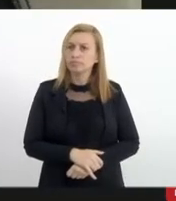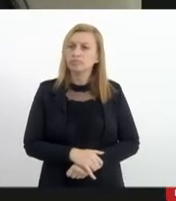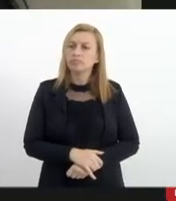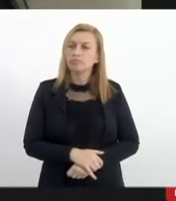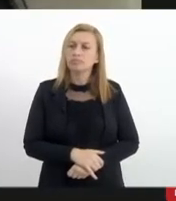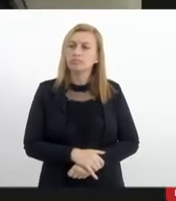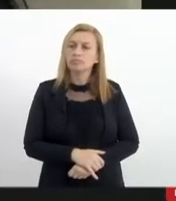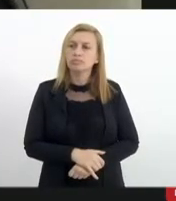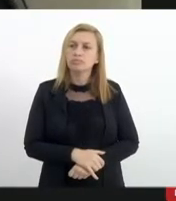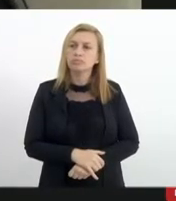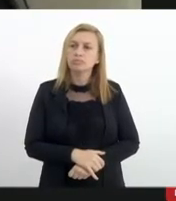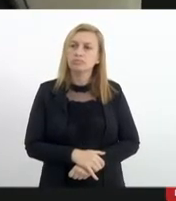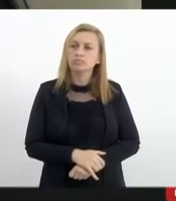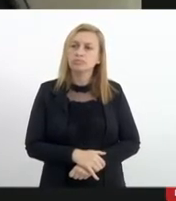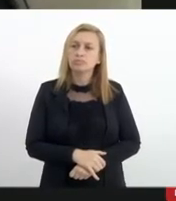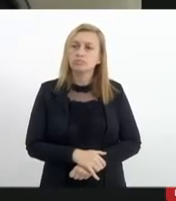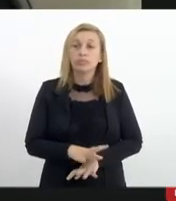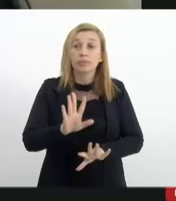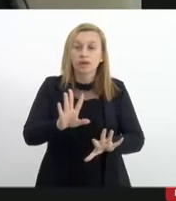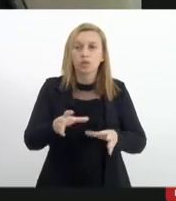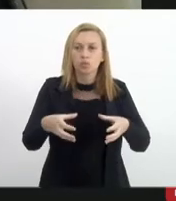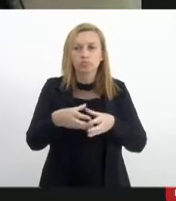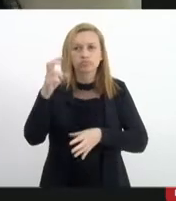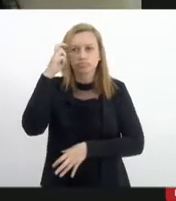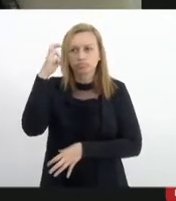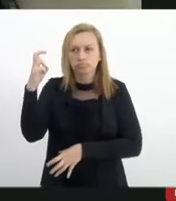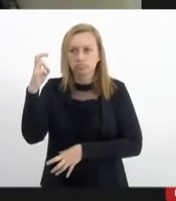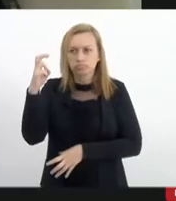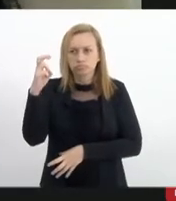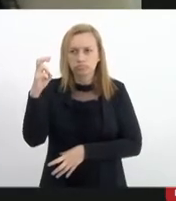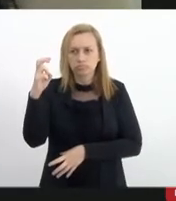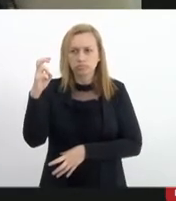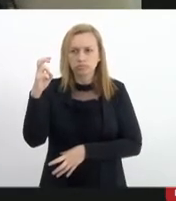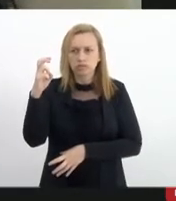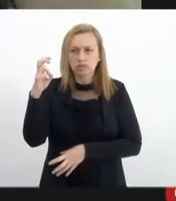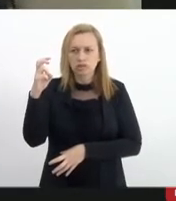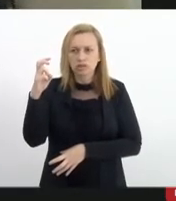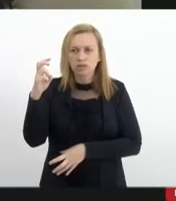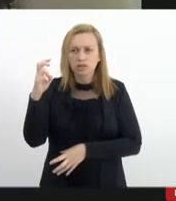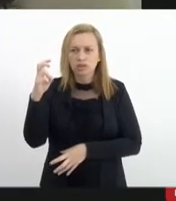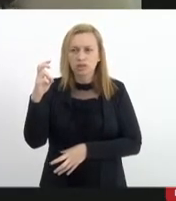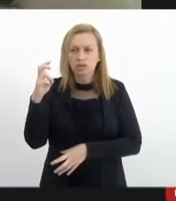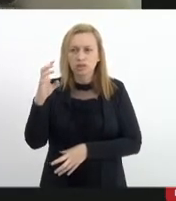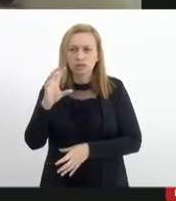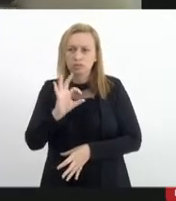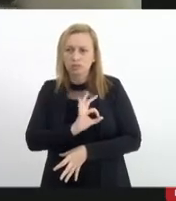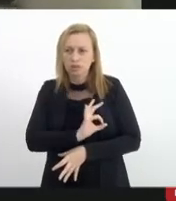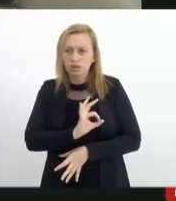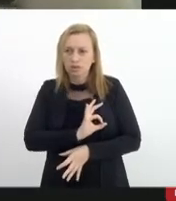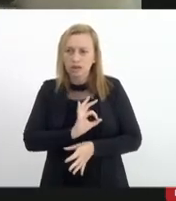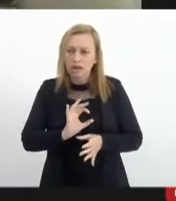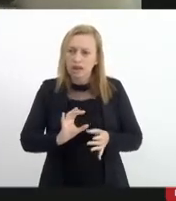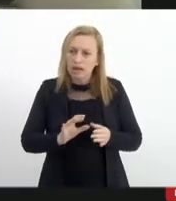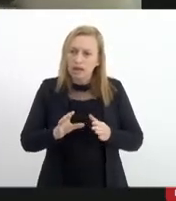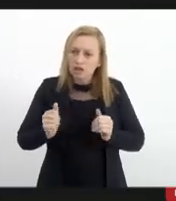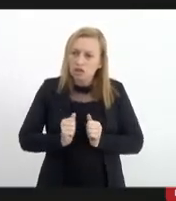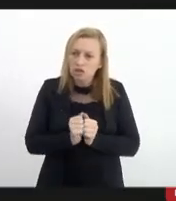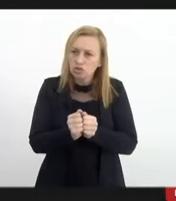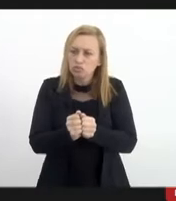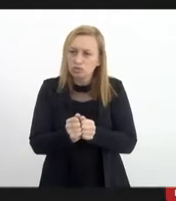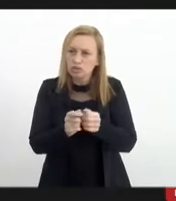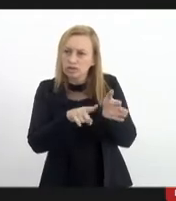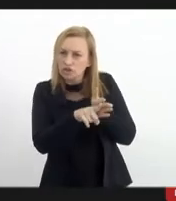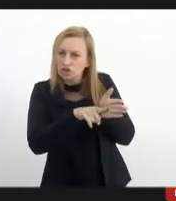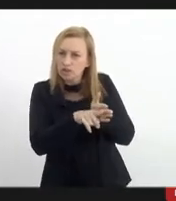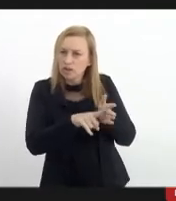Então... Assim, a inteligência, ela em algum momento permeia a investigação e vice-versa,